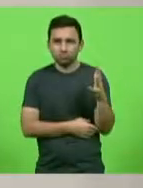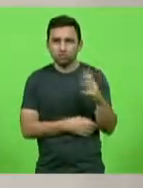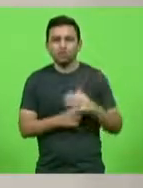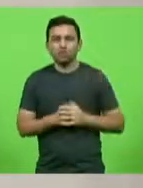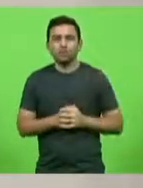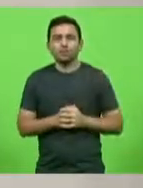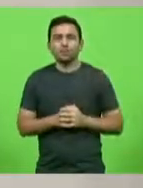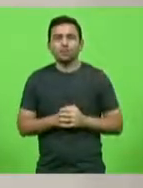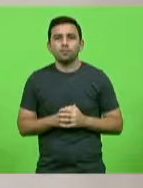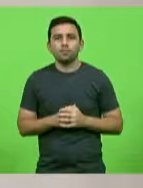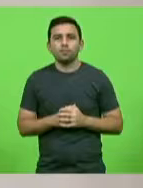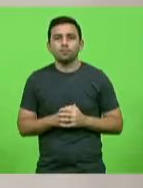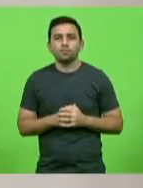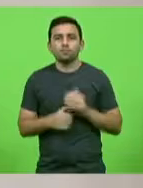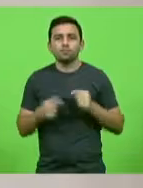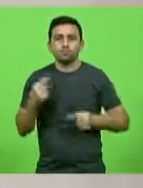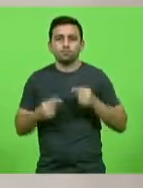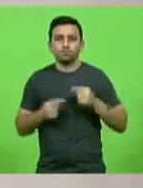Em discussão.